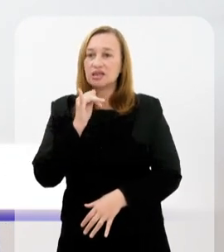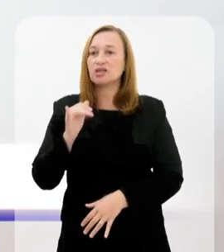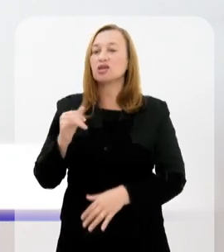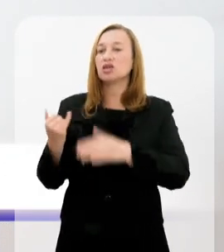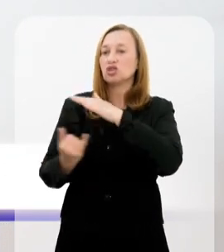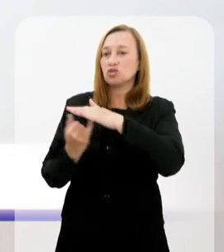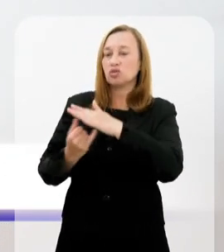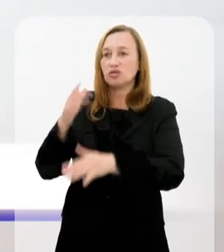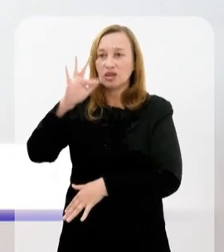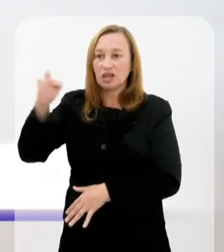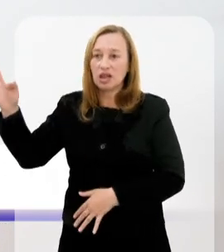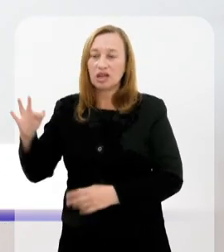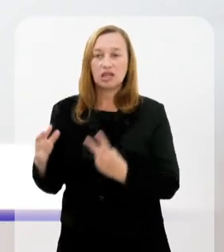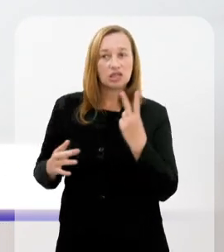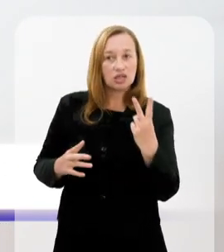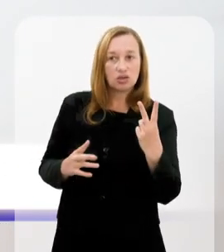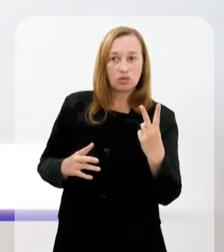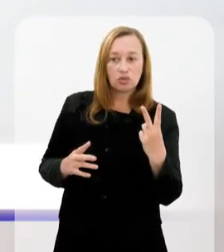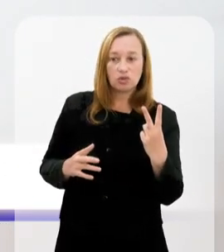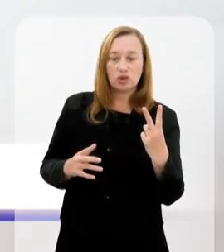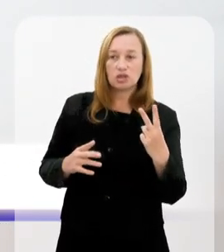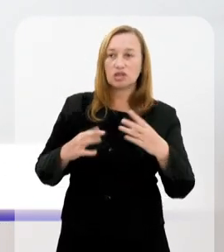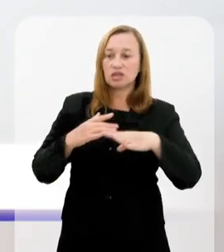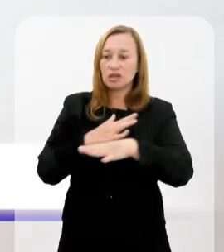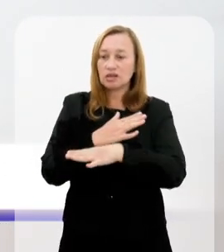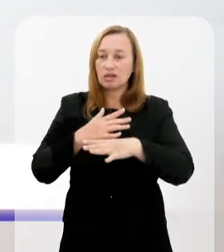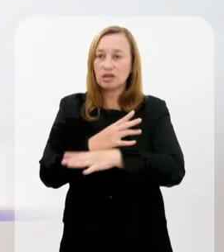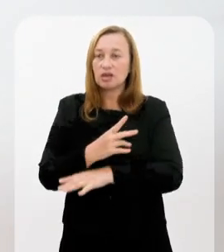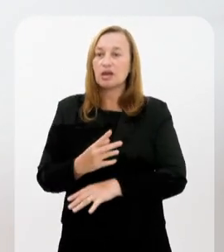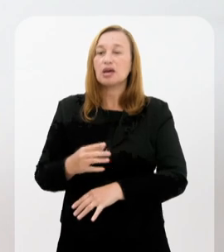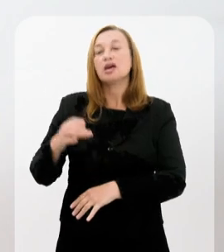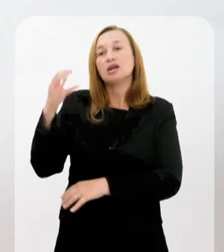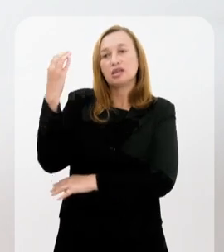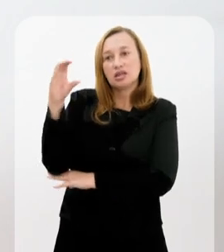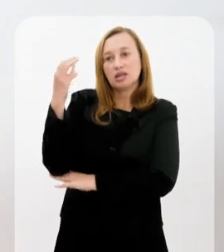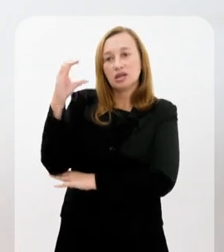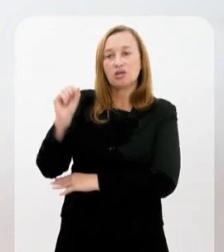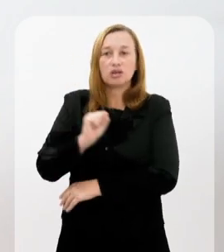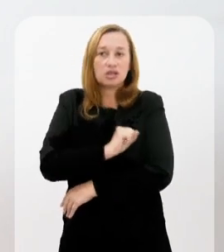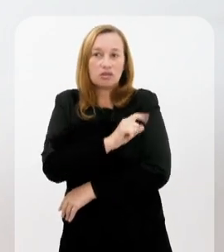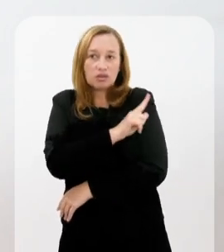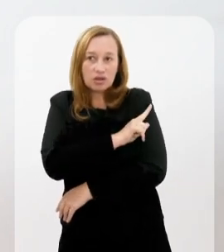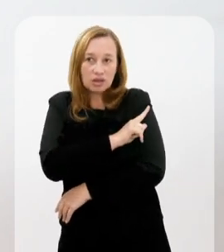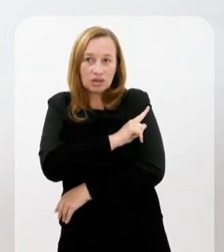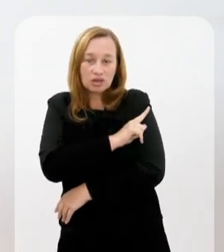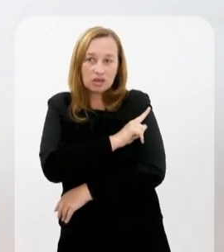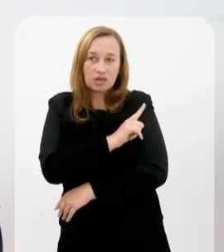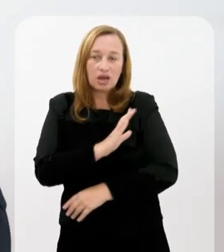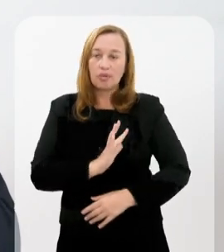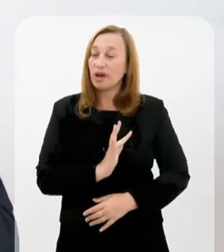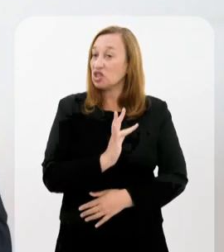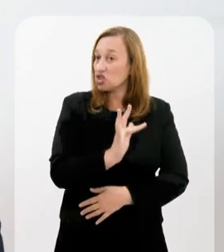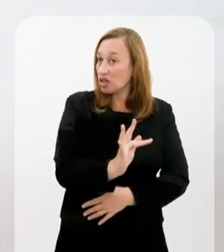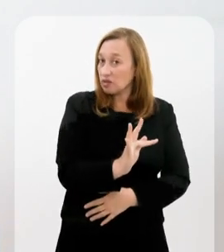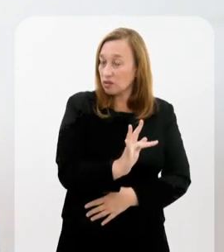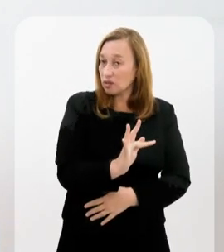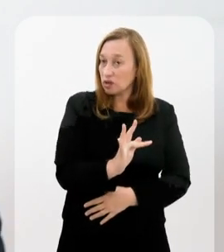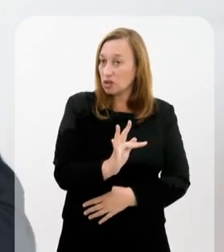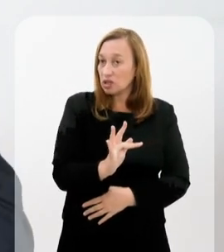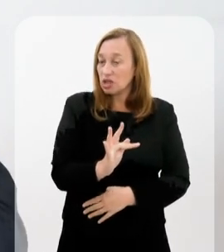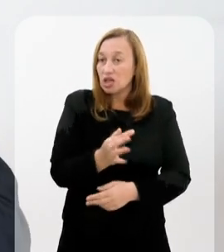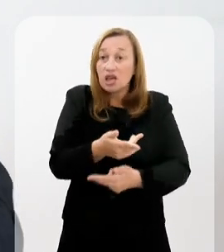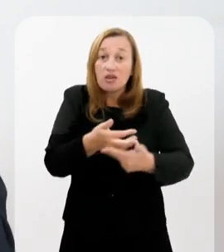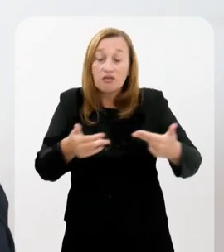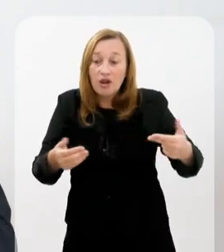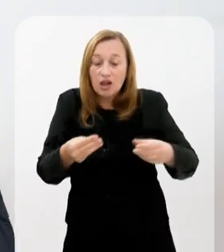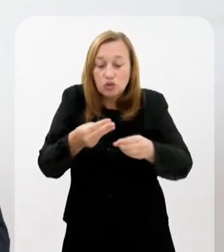ele está na Metropolitana, com duas unidades na cidade do Rio de Janeiro, Niterói, São Gonçalo, está na Baixada Fluminense,